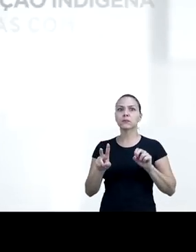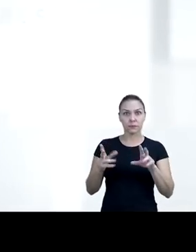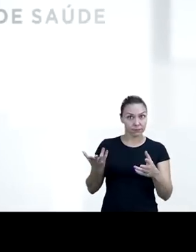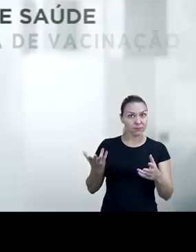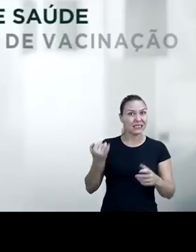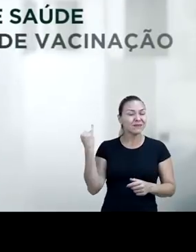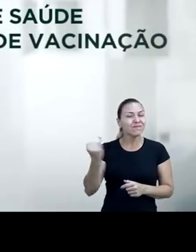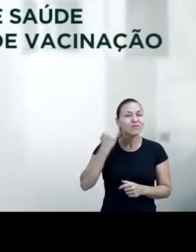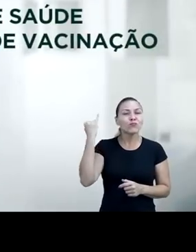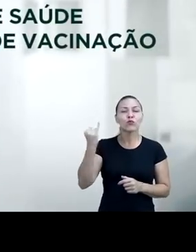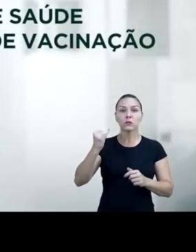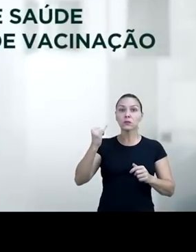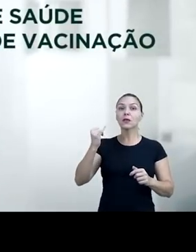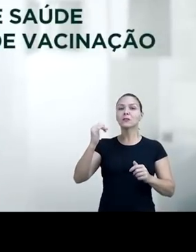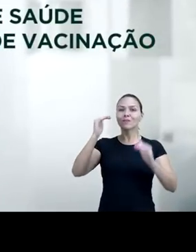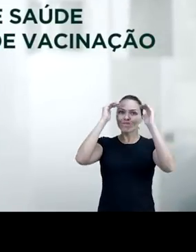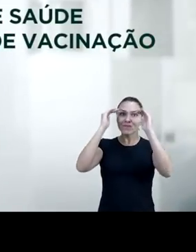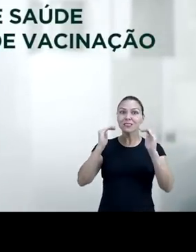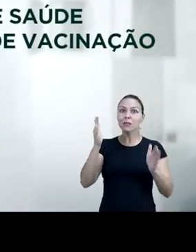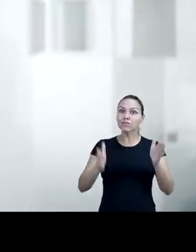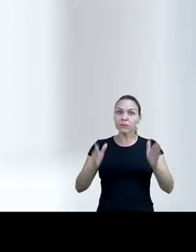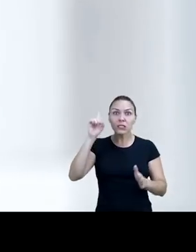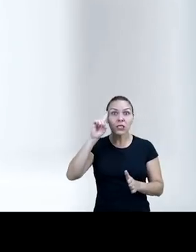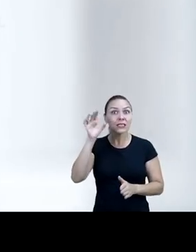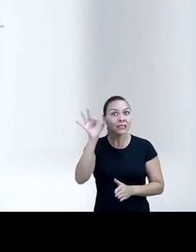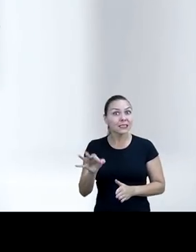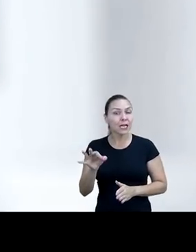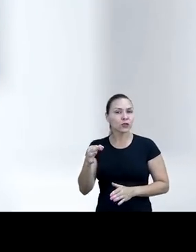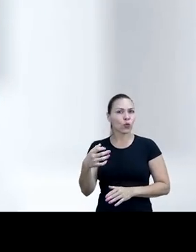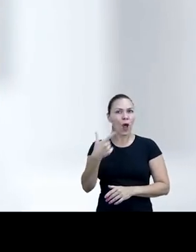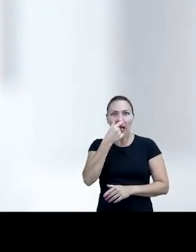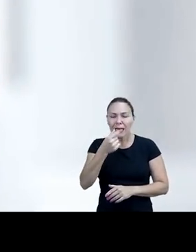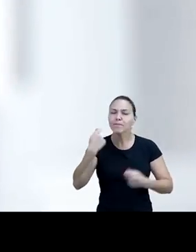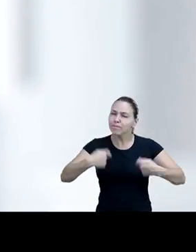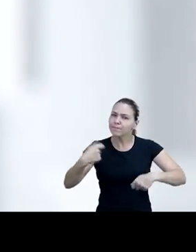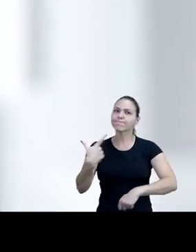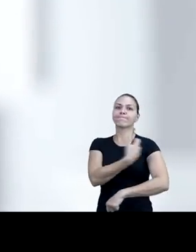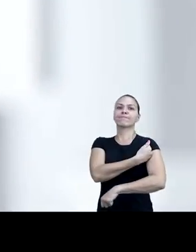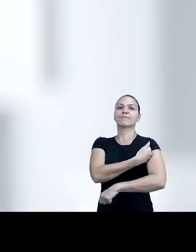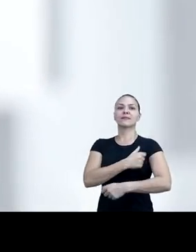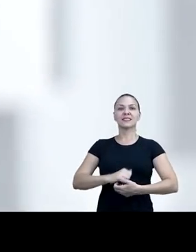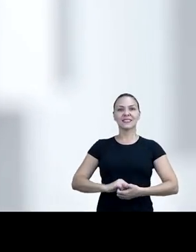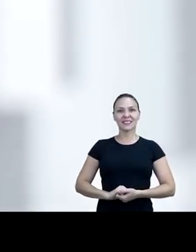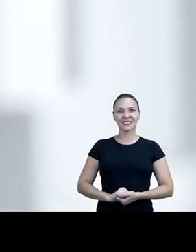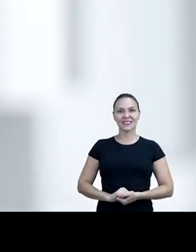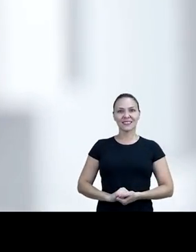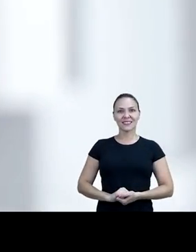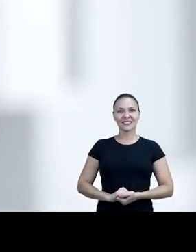de vírus da gripe. É importante respeitar as datas. Gripe tem que vacinar.